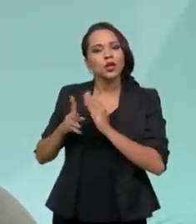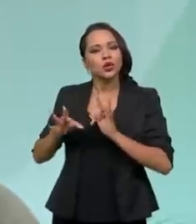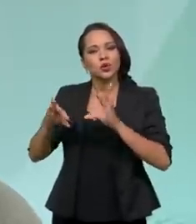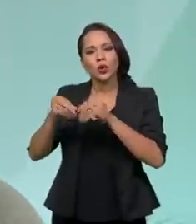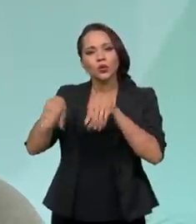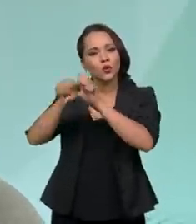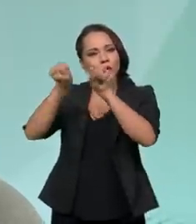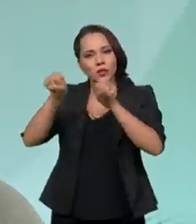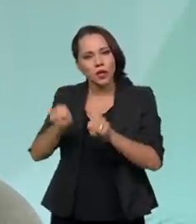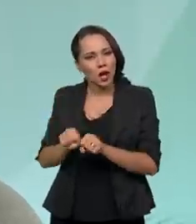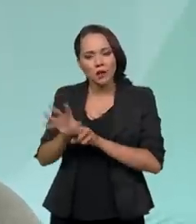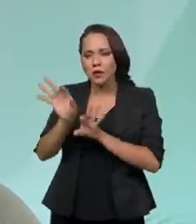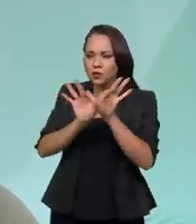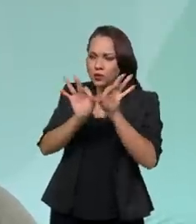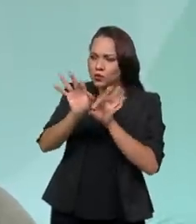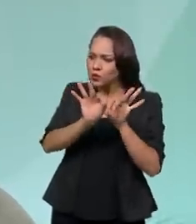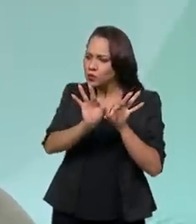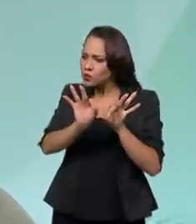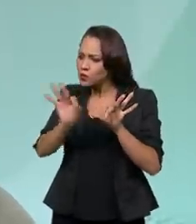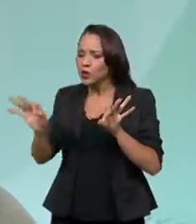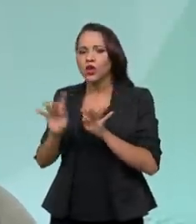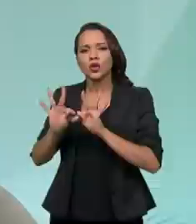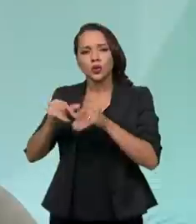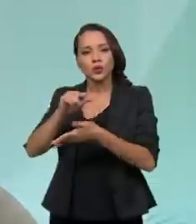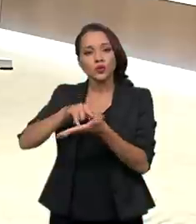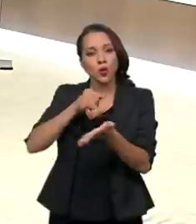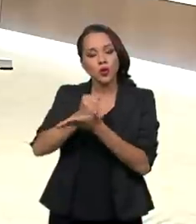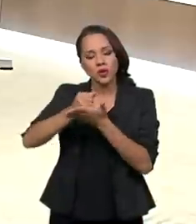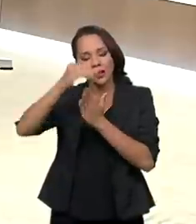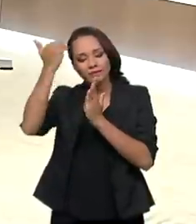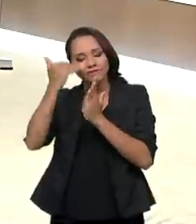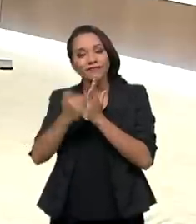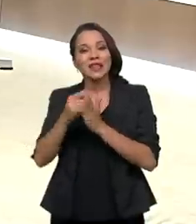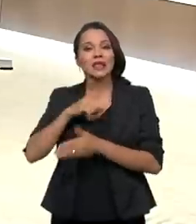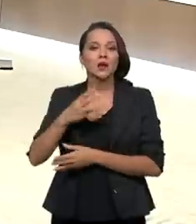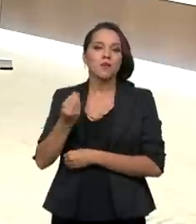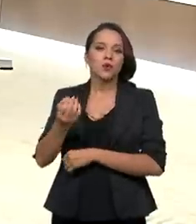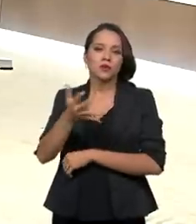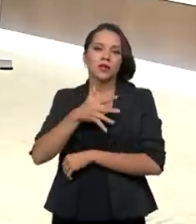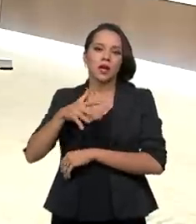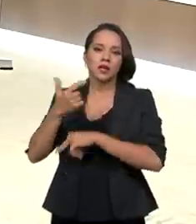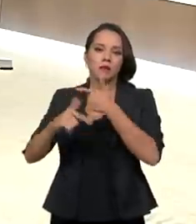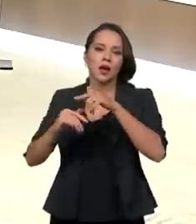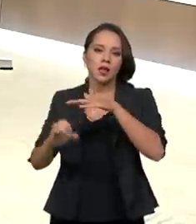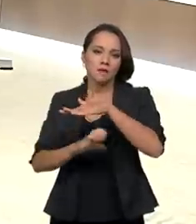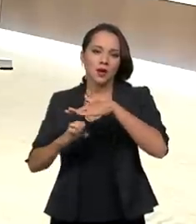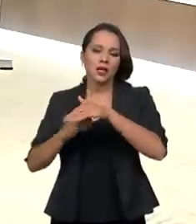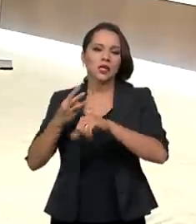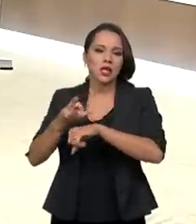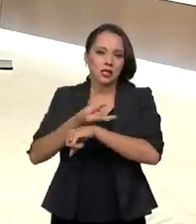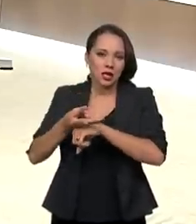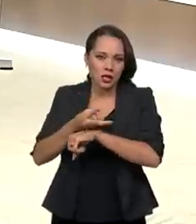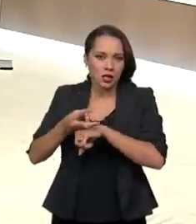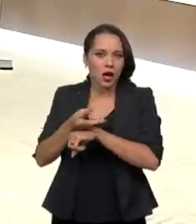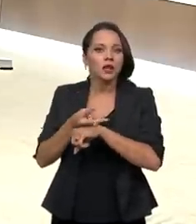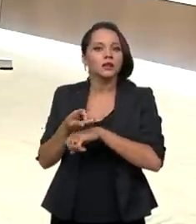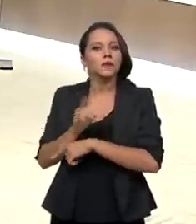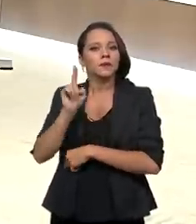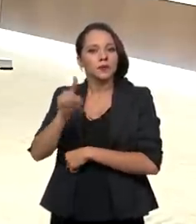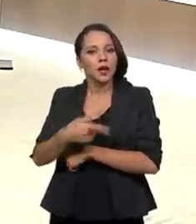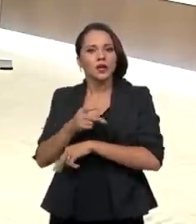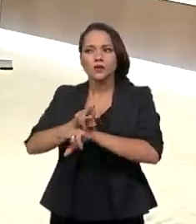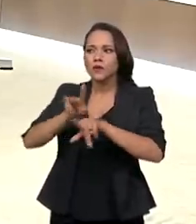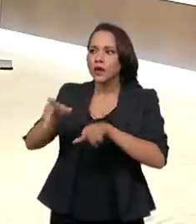os sistemas, todos os contratos, nós temos muitas terceirizadas que trabalham fornecendo os meios